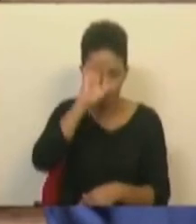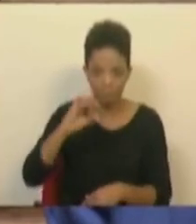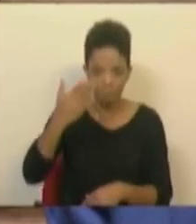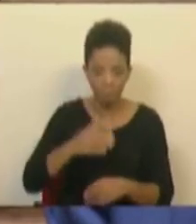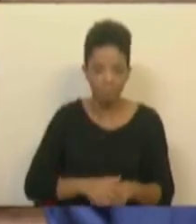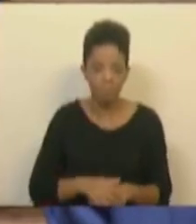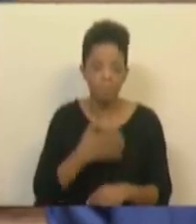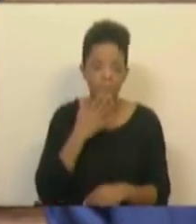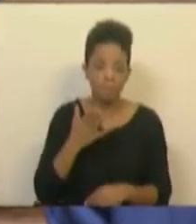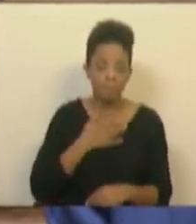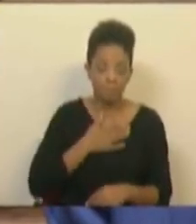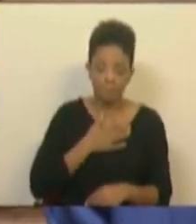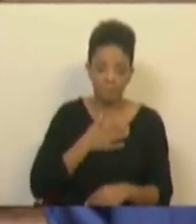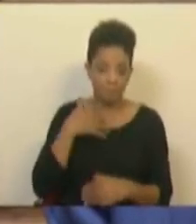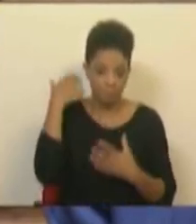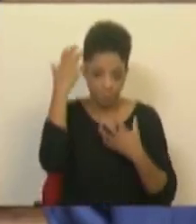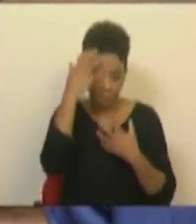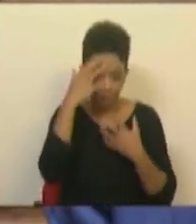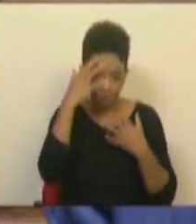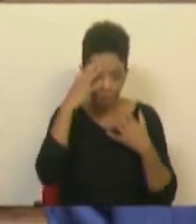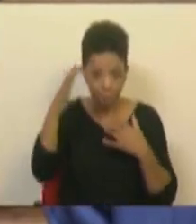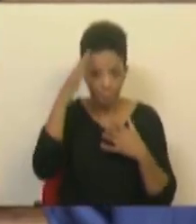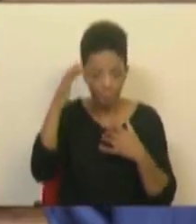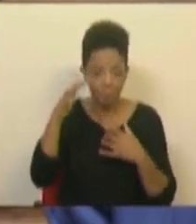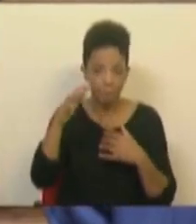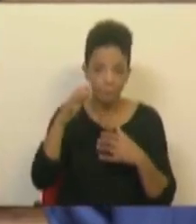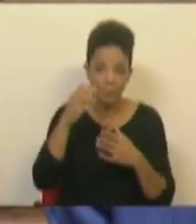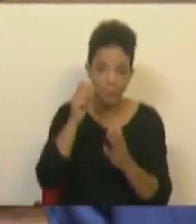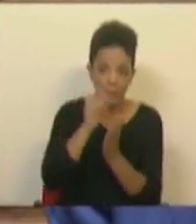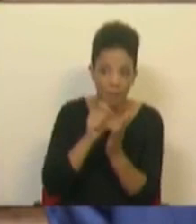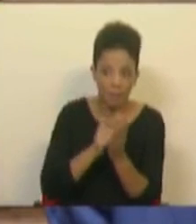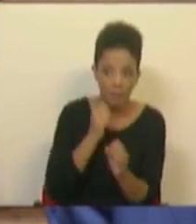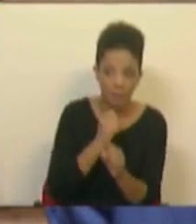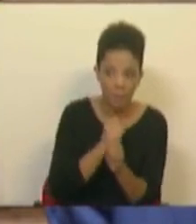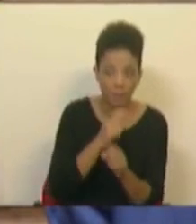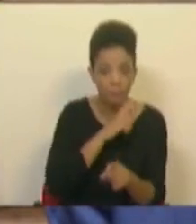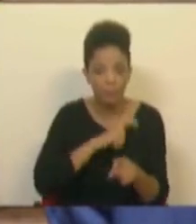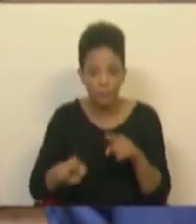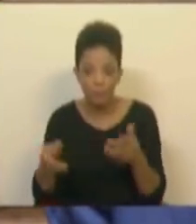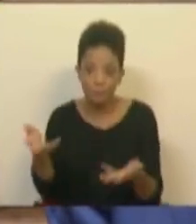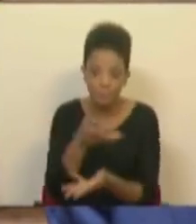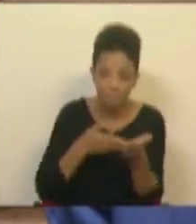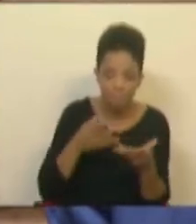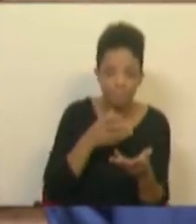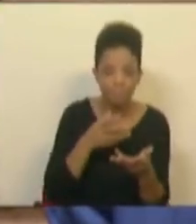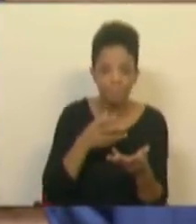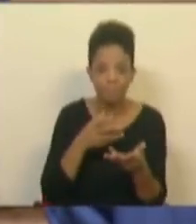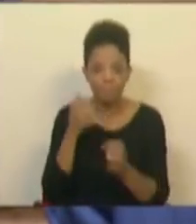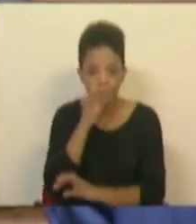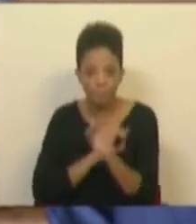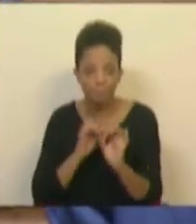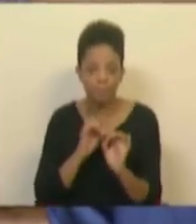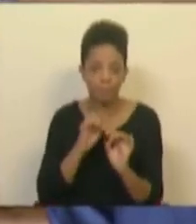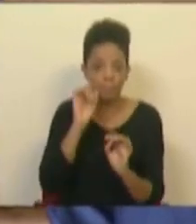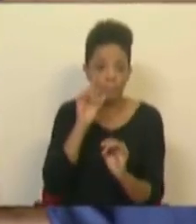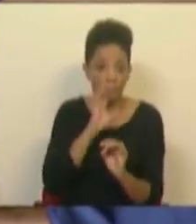Não nos iludamos na ordem de trabalhos, pode estar a energia, pode estar as relações entre a União Europeia e a ASEAN, mas aquilo de que